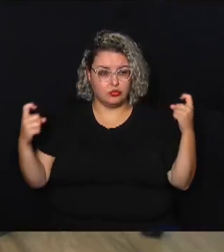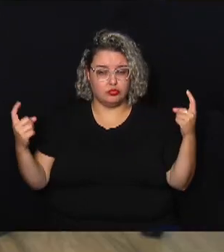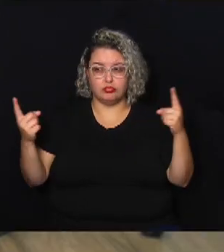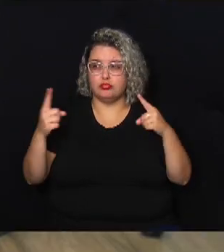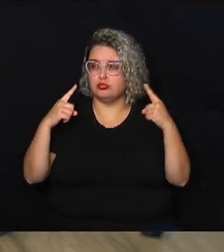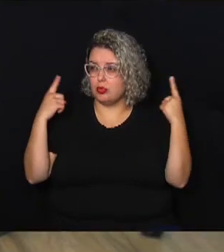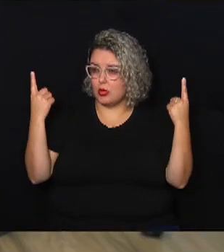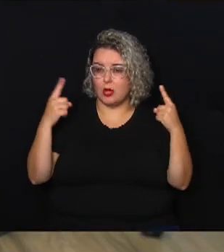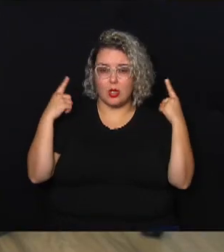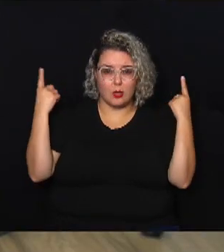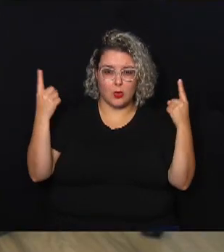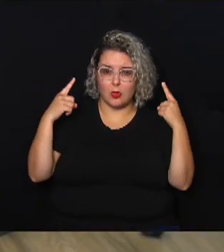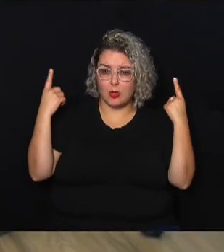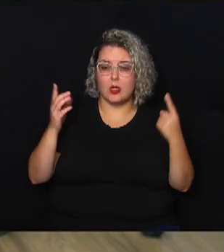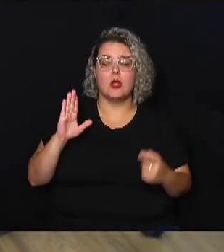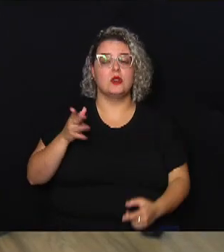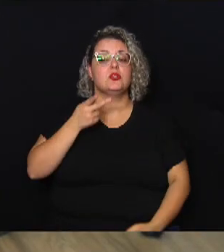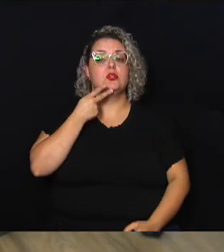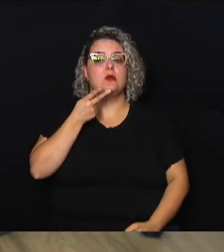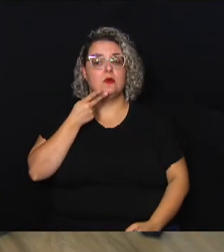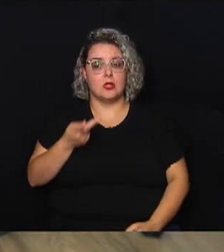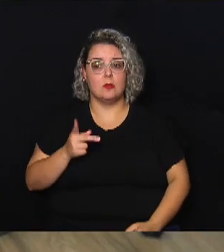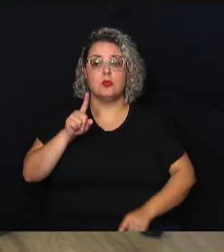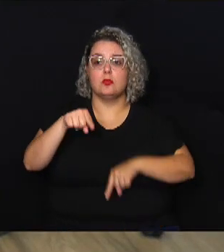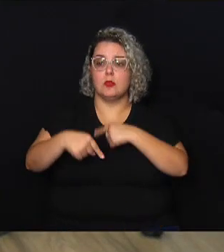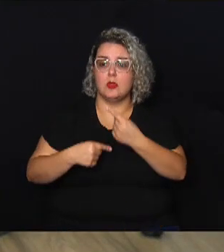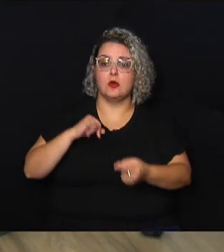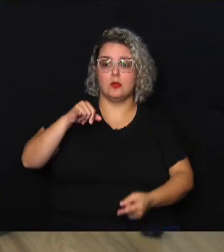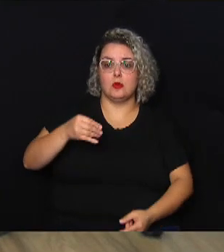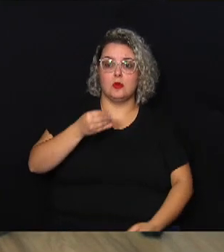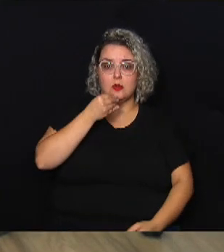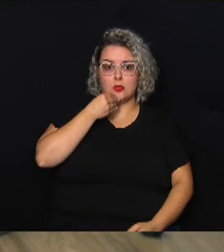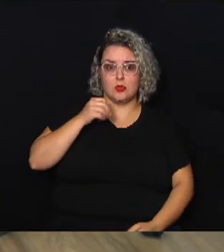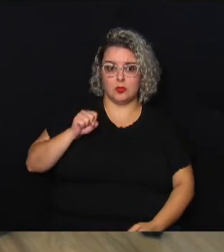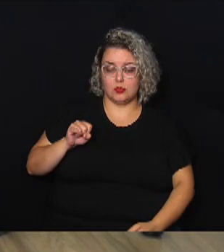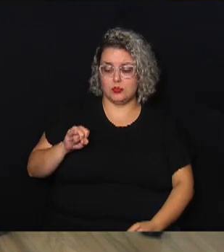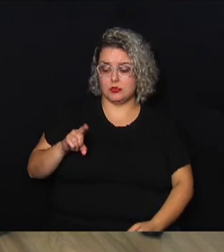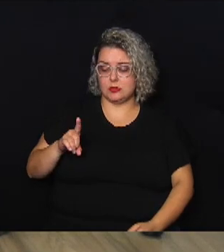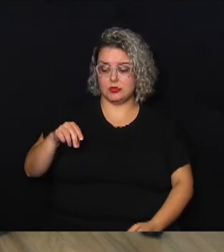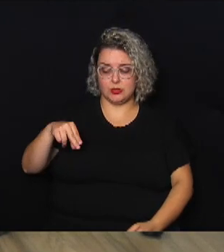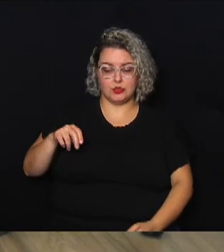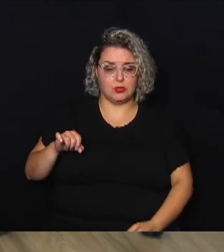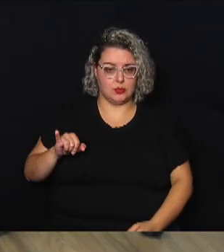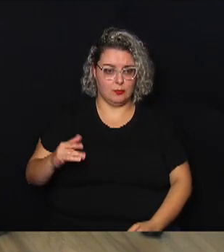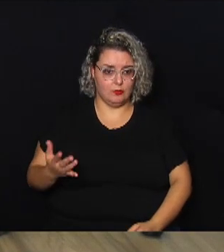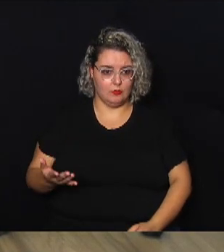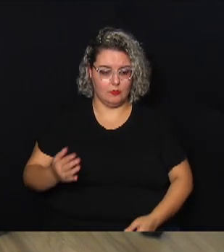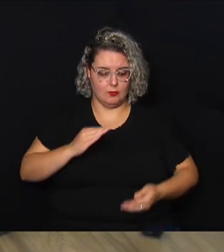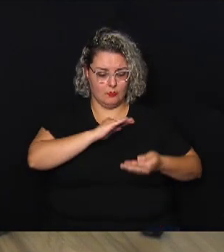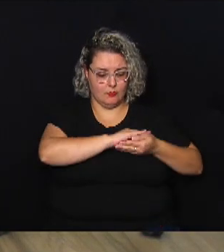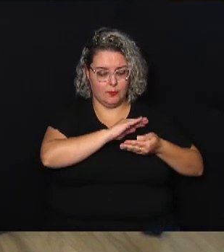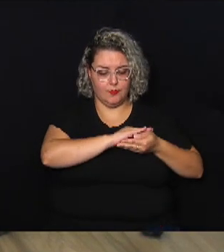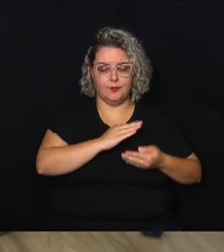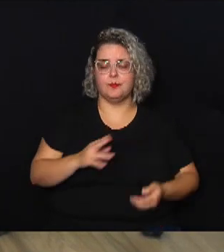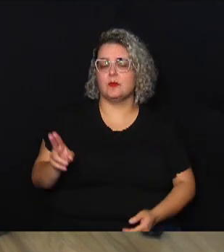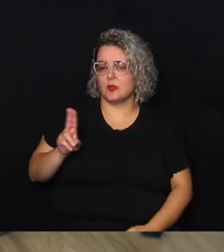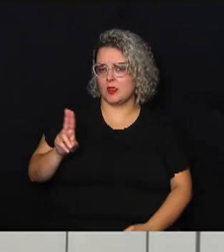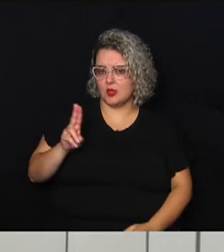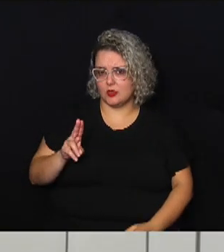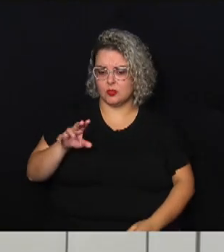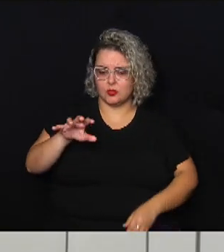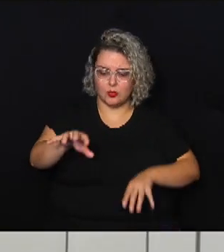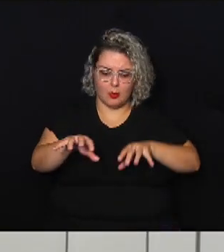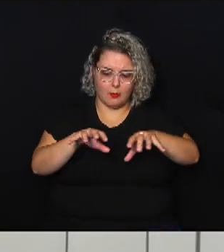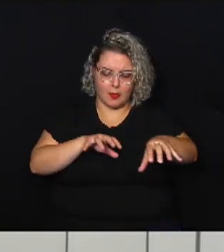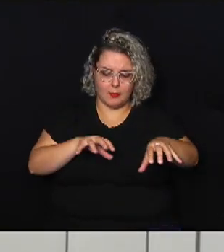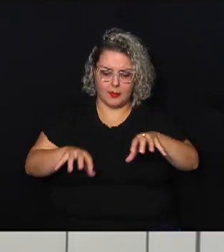inclusive nós já falamos em uma outra oportunidade com o Cidnei da Defesa Civil essa implantação a partir do mapeamento